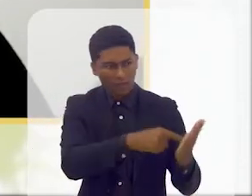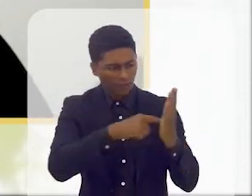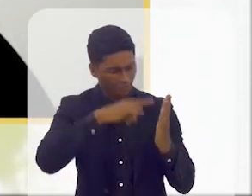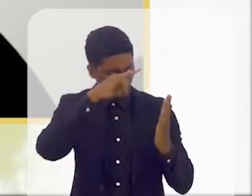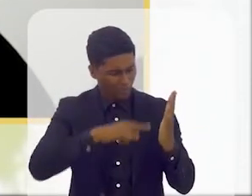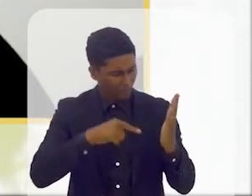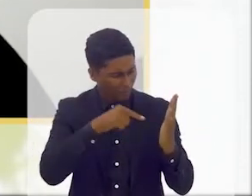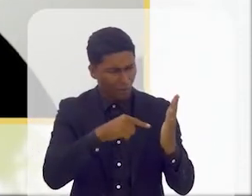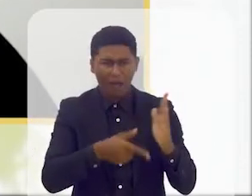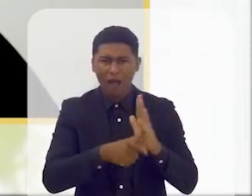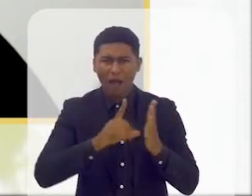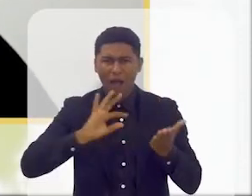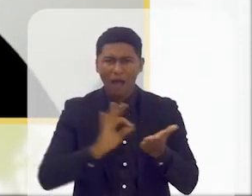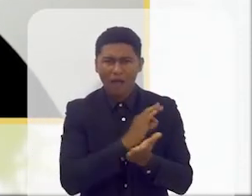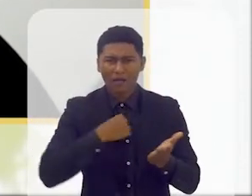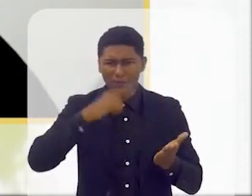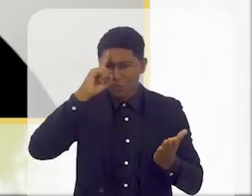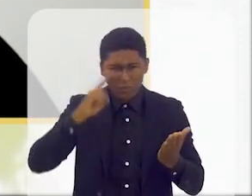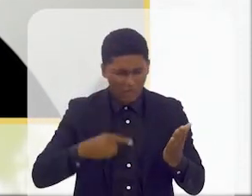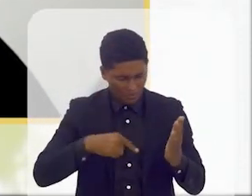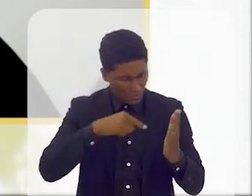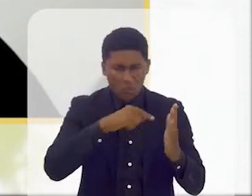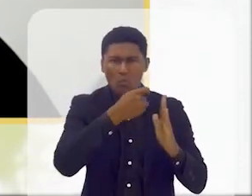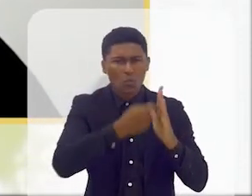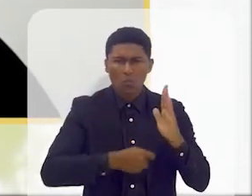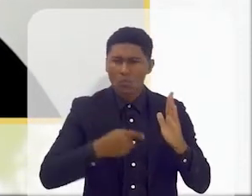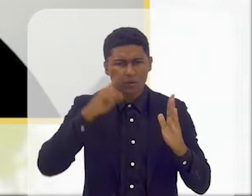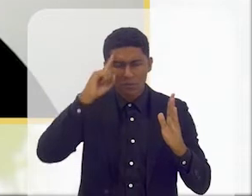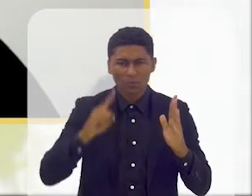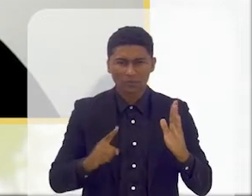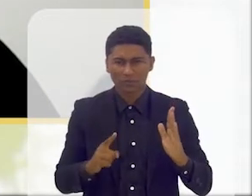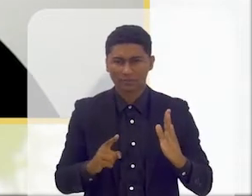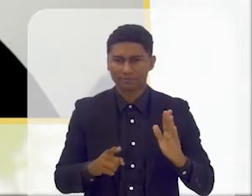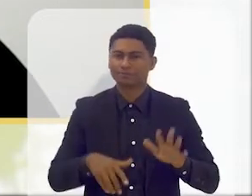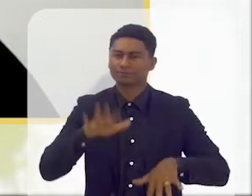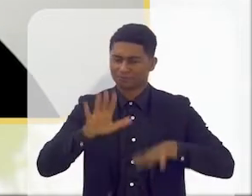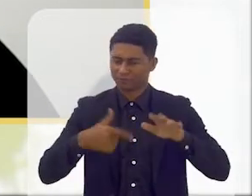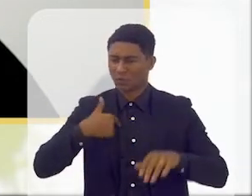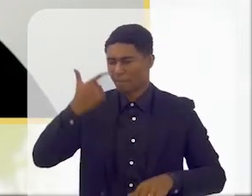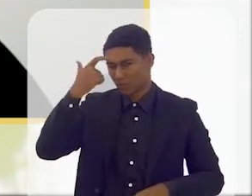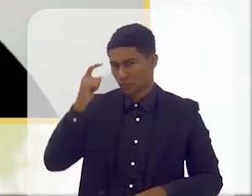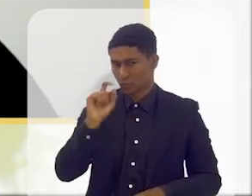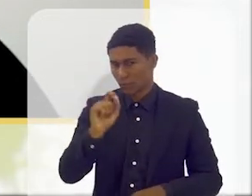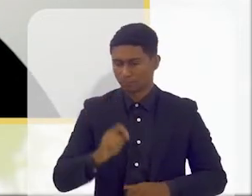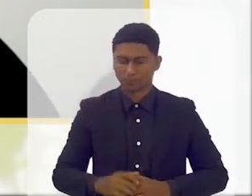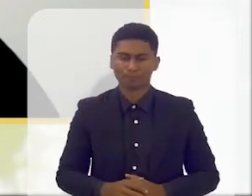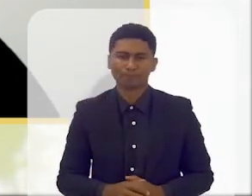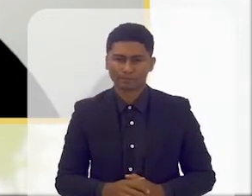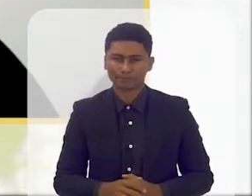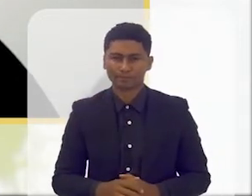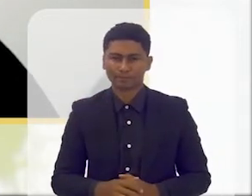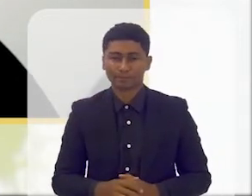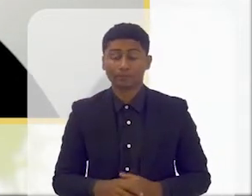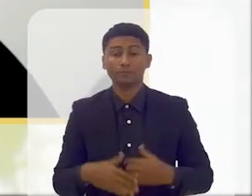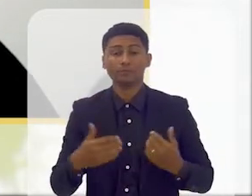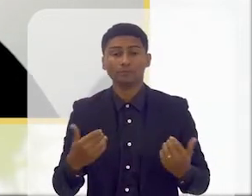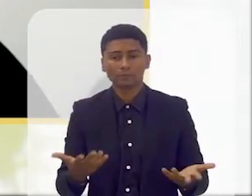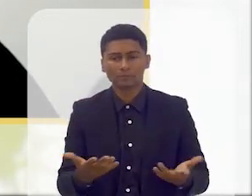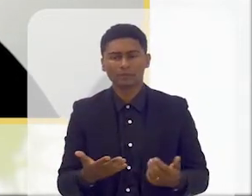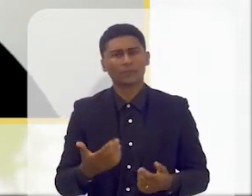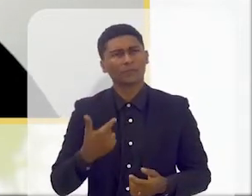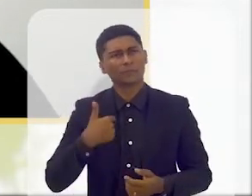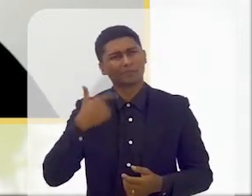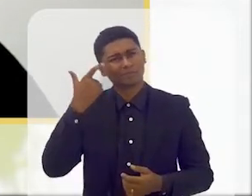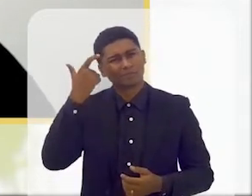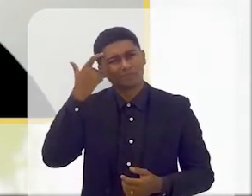nós... Eu vou a dizer uma coisa que talvez não seja muito bonita, mas que às vezes é o que eu penso, que é, parece-me que